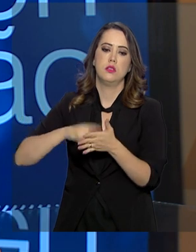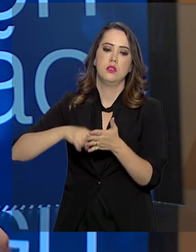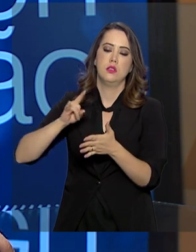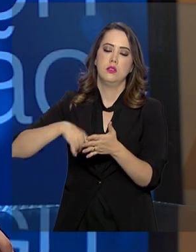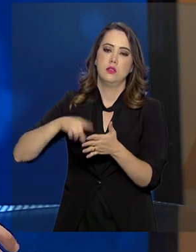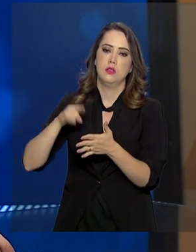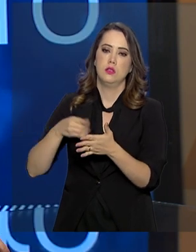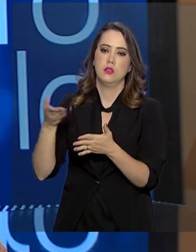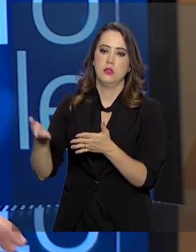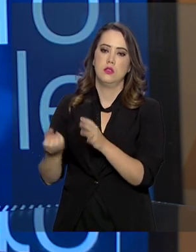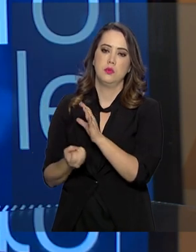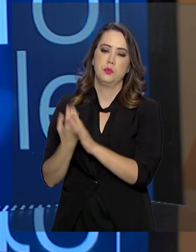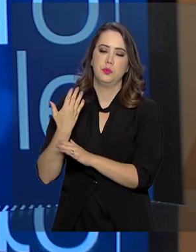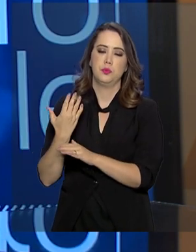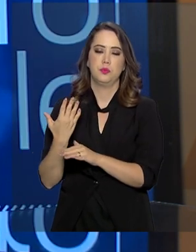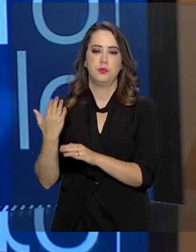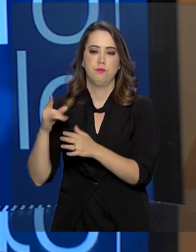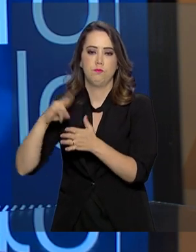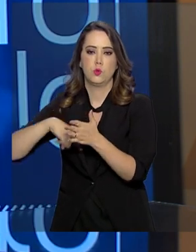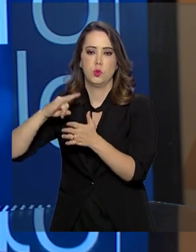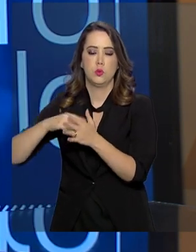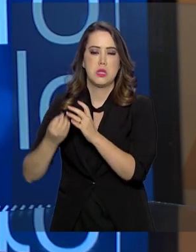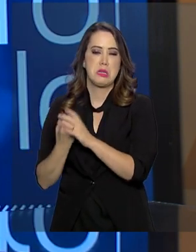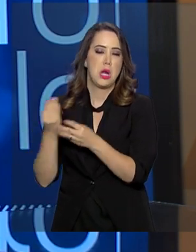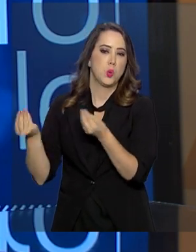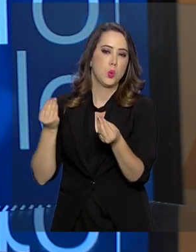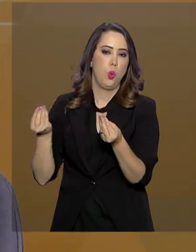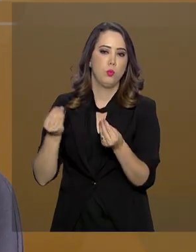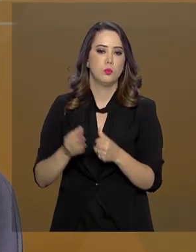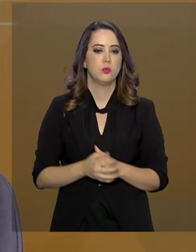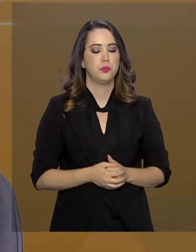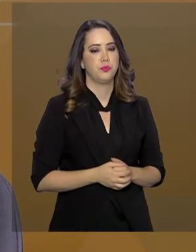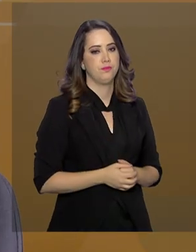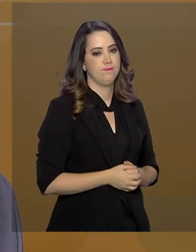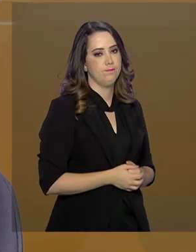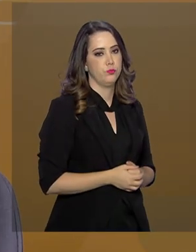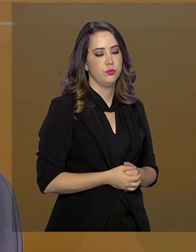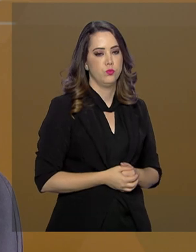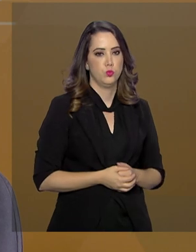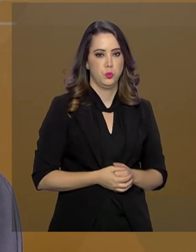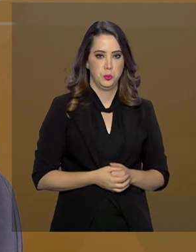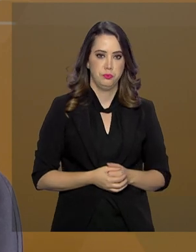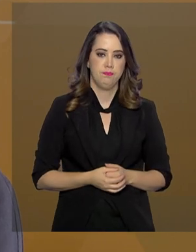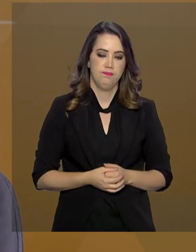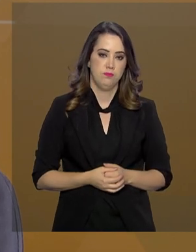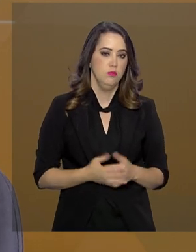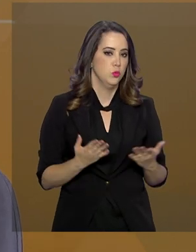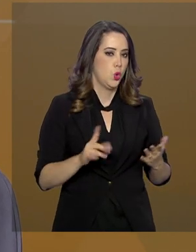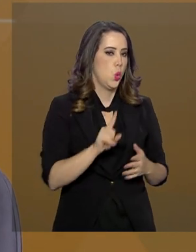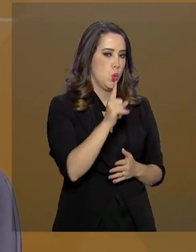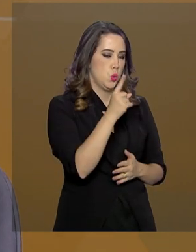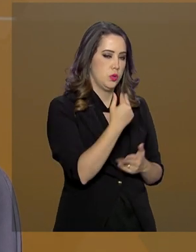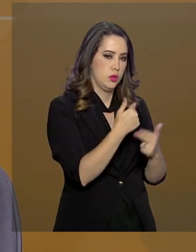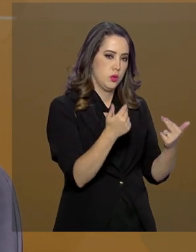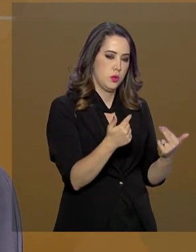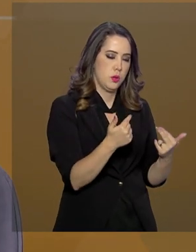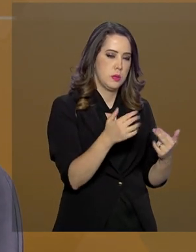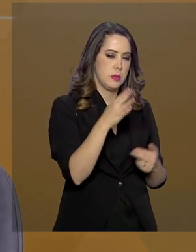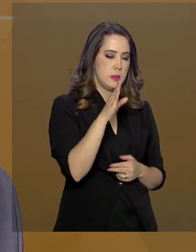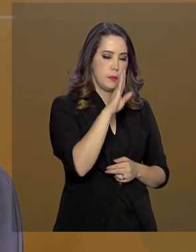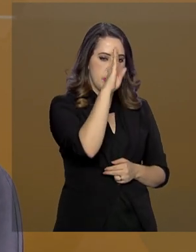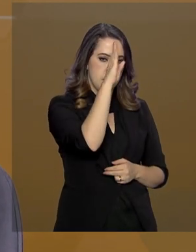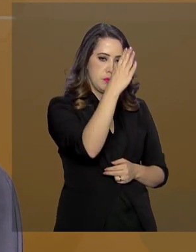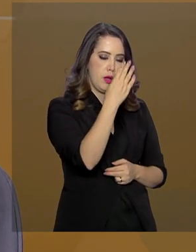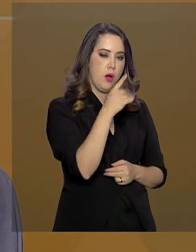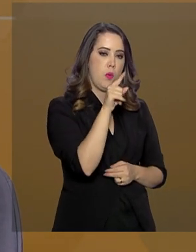documentos aí, a criação desses três grandes documentos? Bem, Paulo, um dos produtos principais do PEPIF é